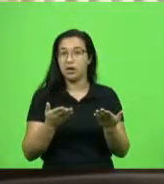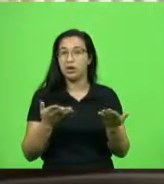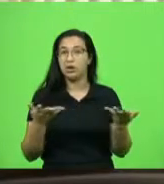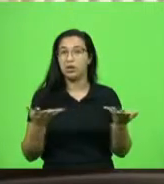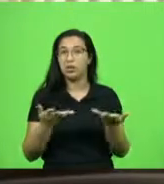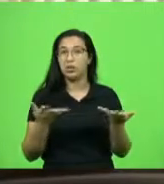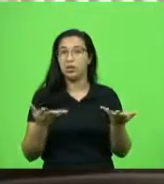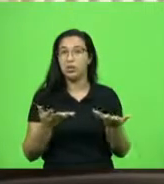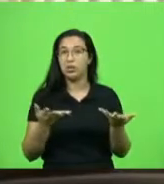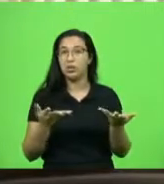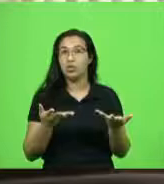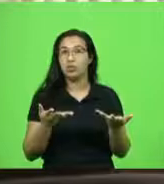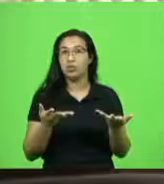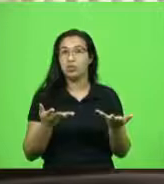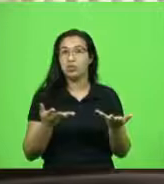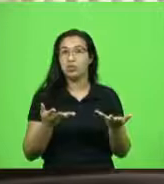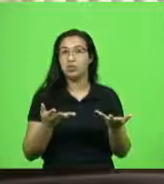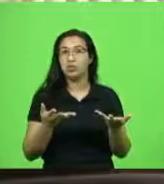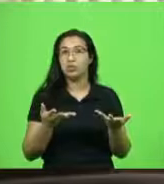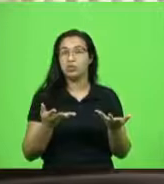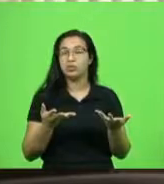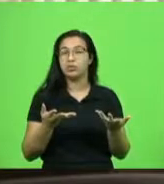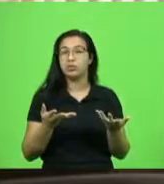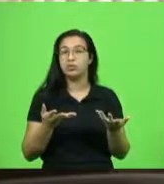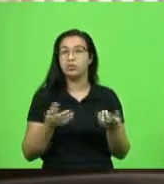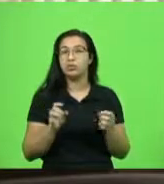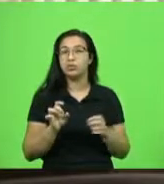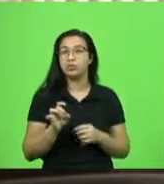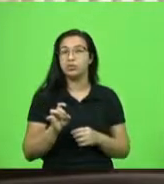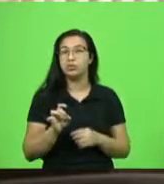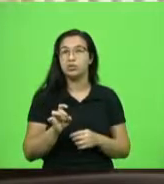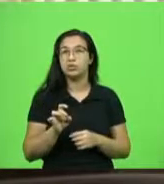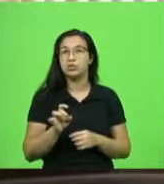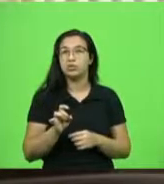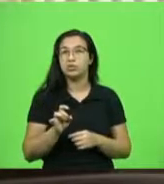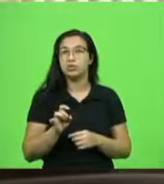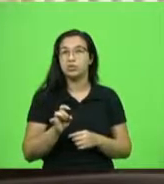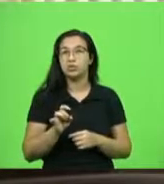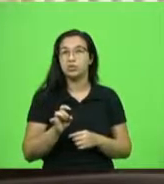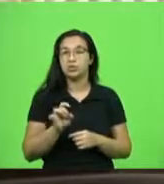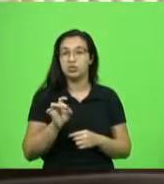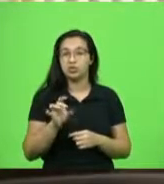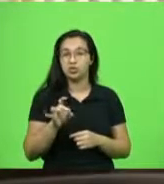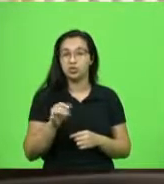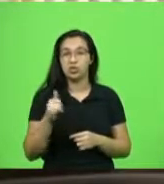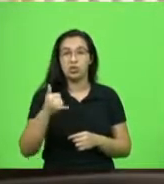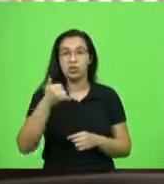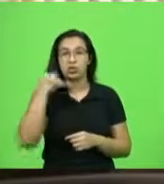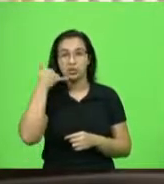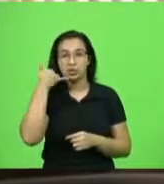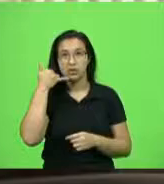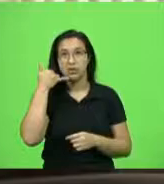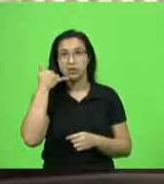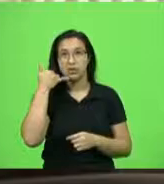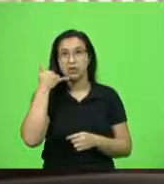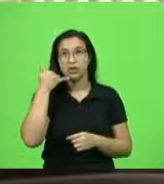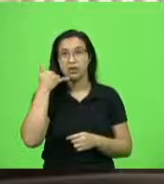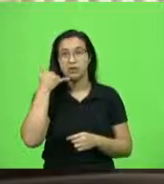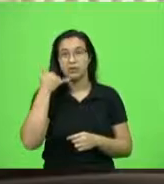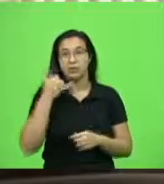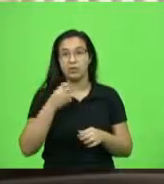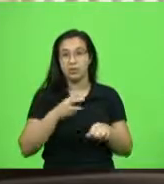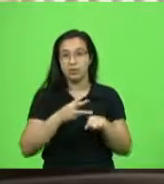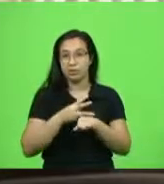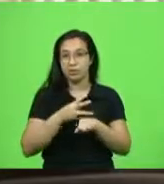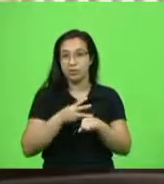de forma manual, via telefone e por WhatsApp.